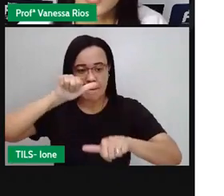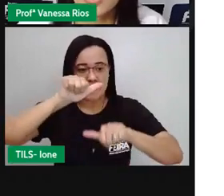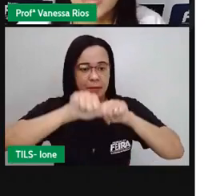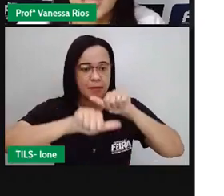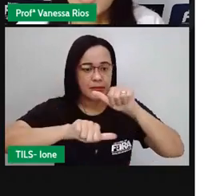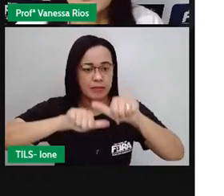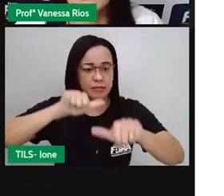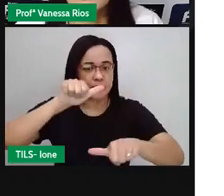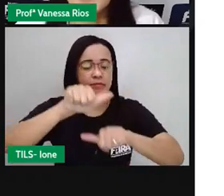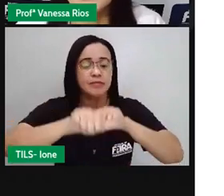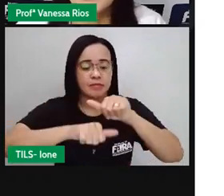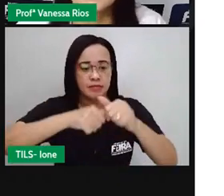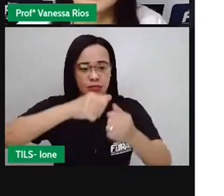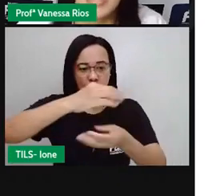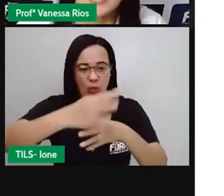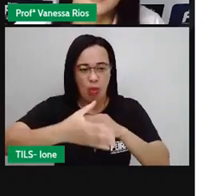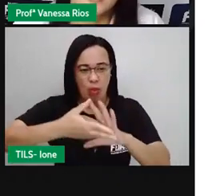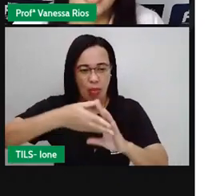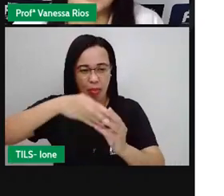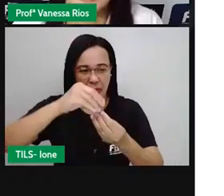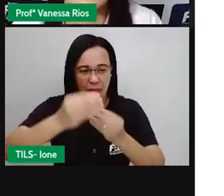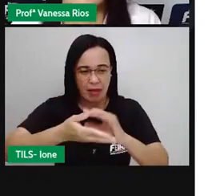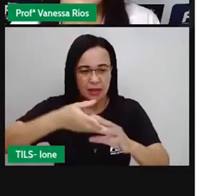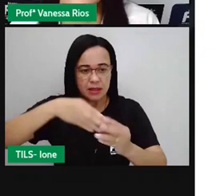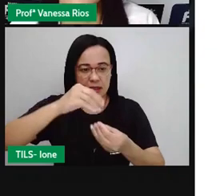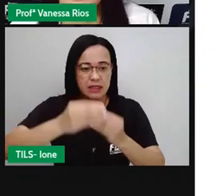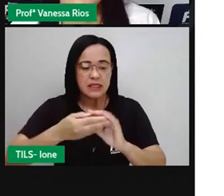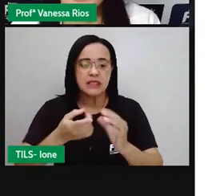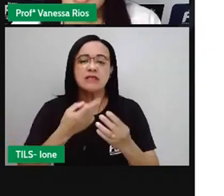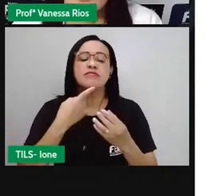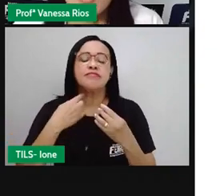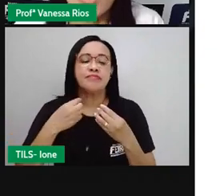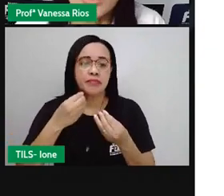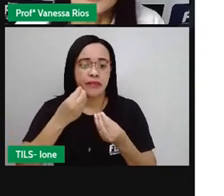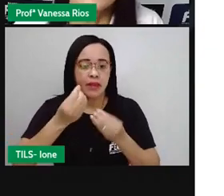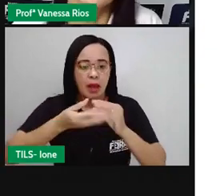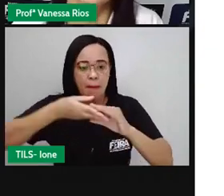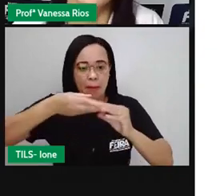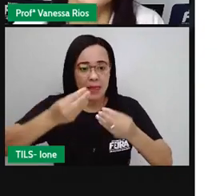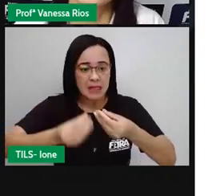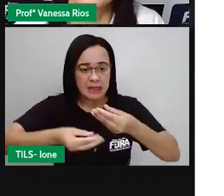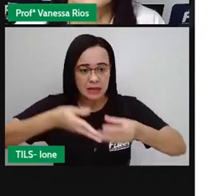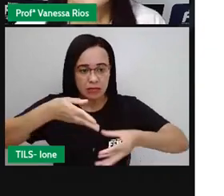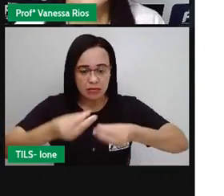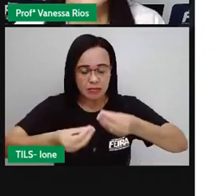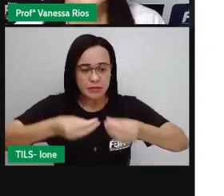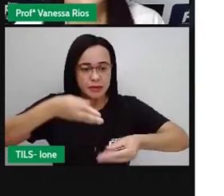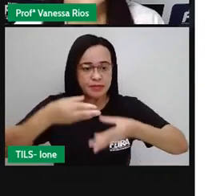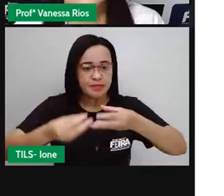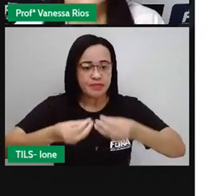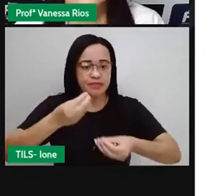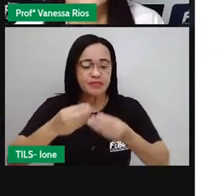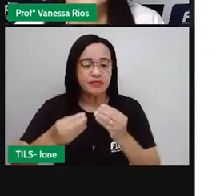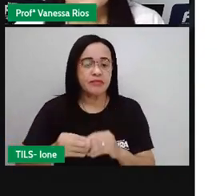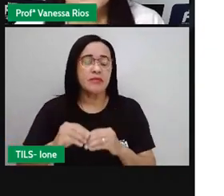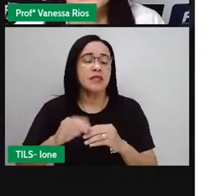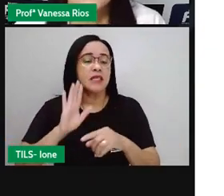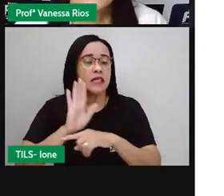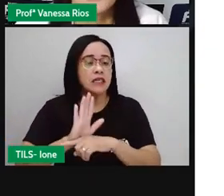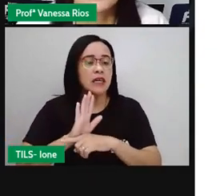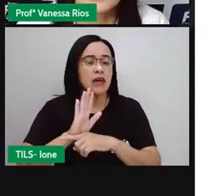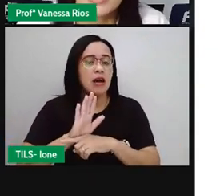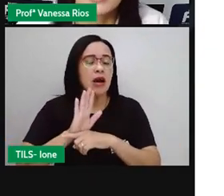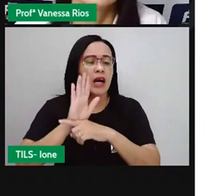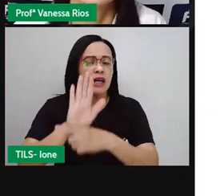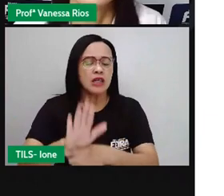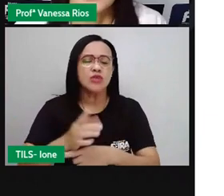composto, né? O bolo alimentar, a saliva ajuda a ficar úmido e ajuda que o processo aí de digestão, ele